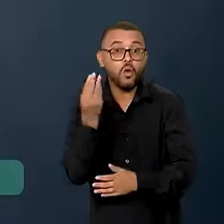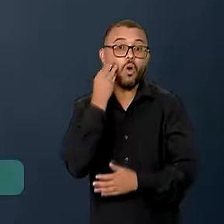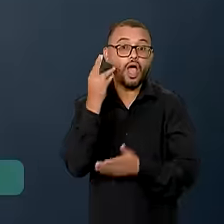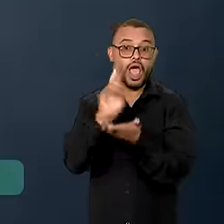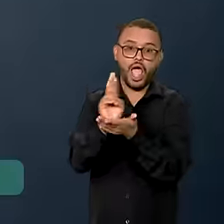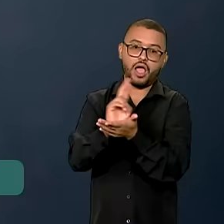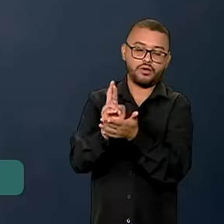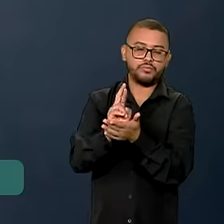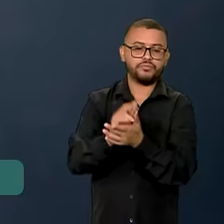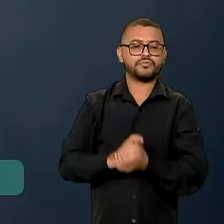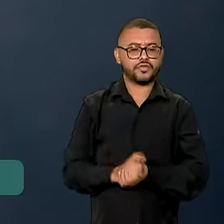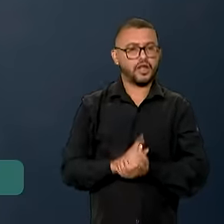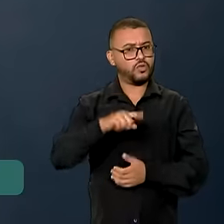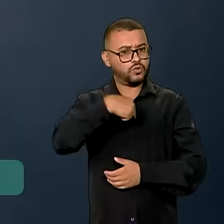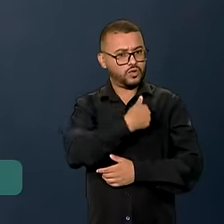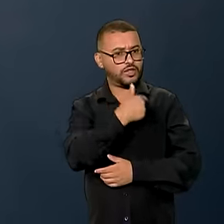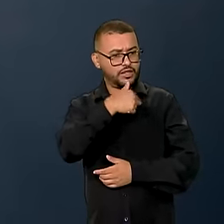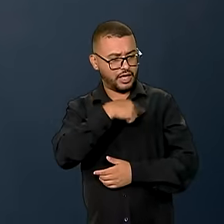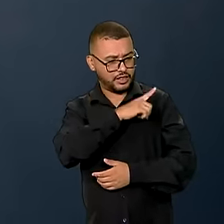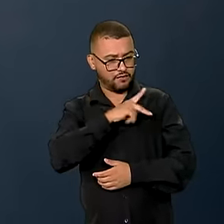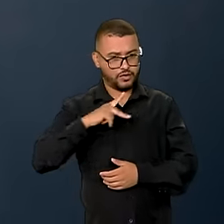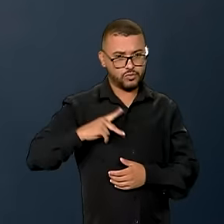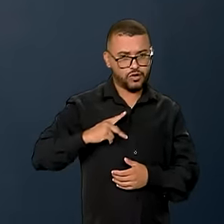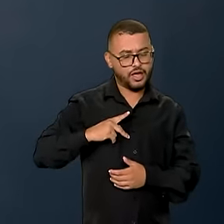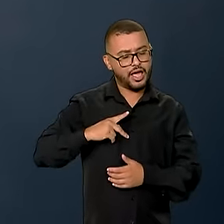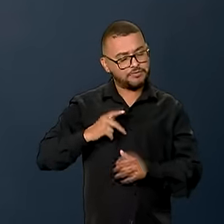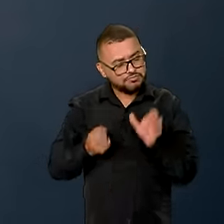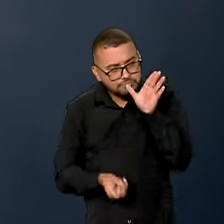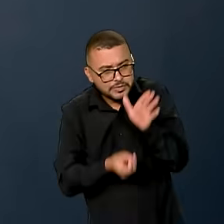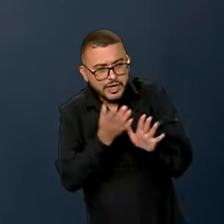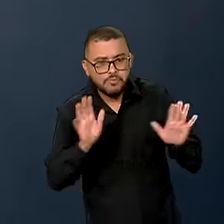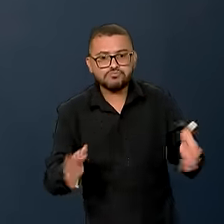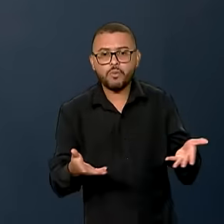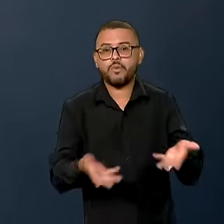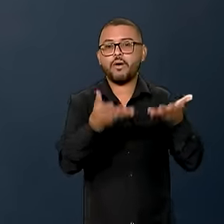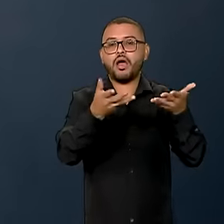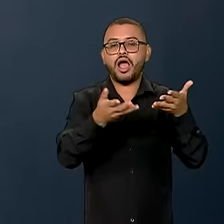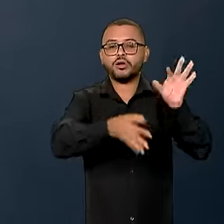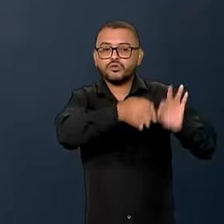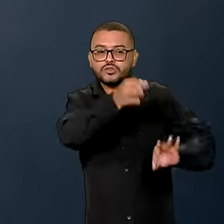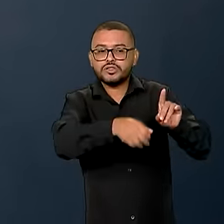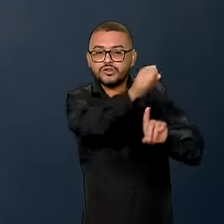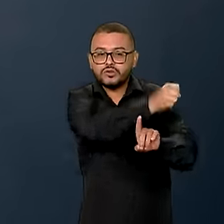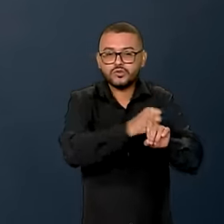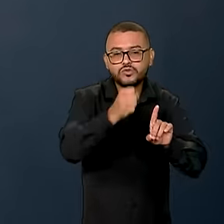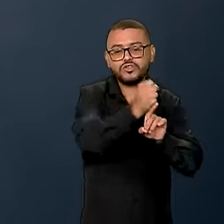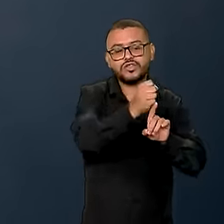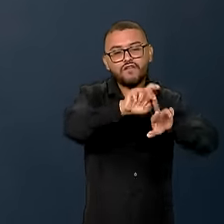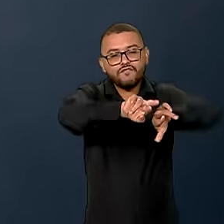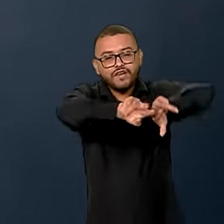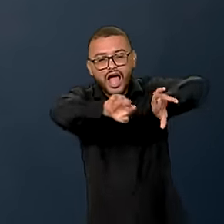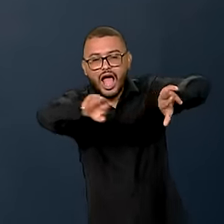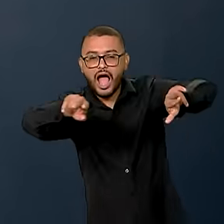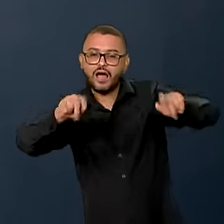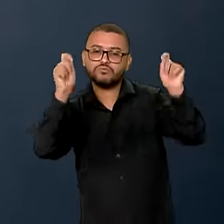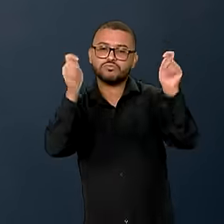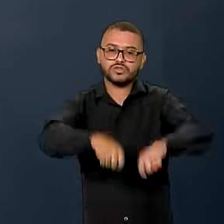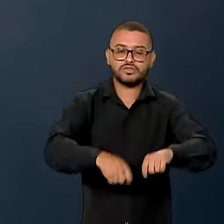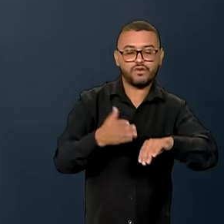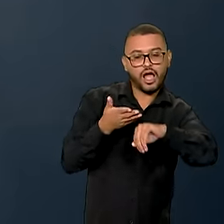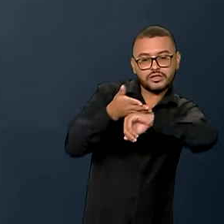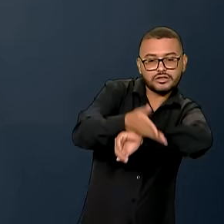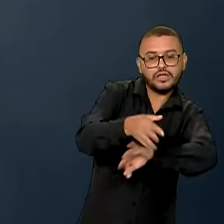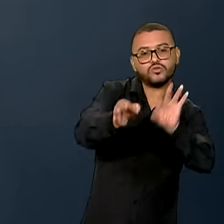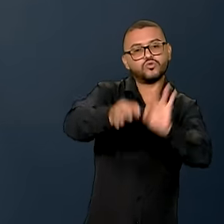Temos, por meio da Defensoria Pública, desempenhado a promoção de justiça social de diversas formas. O acesso à